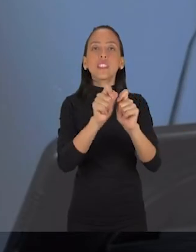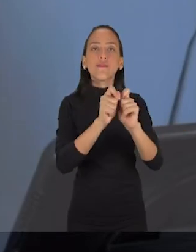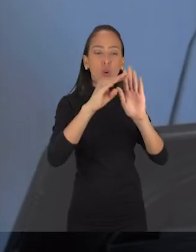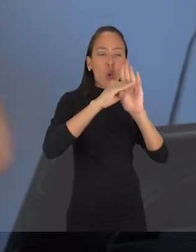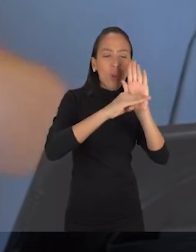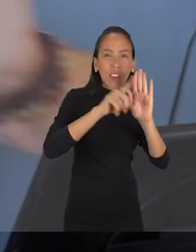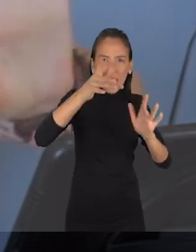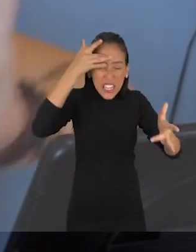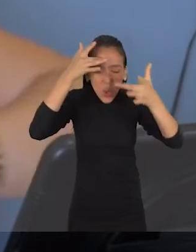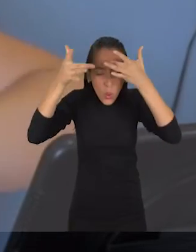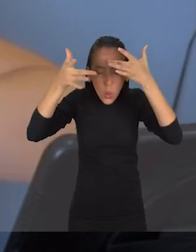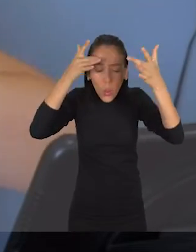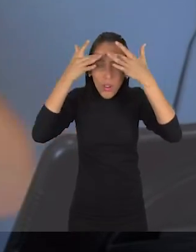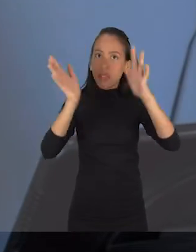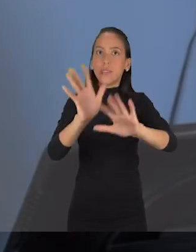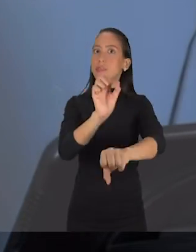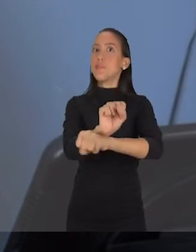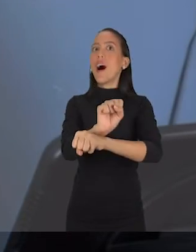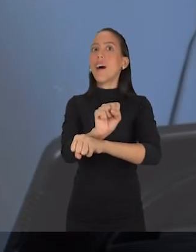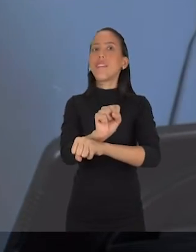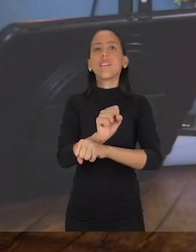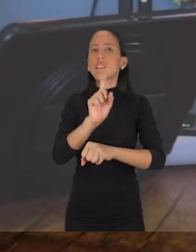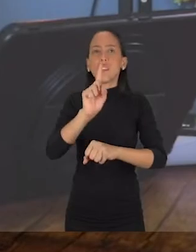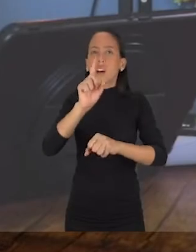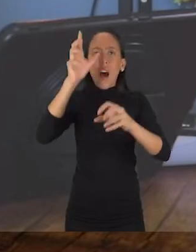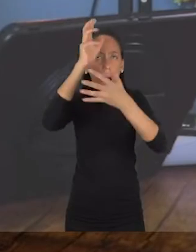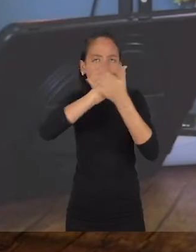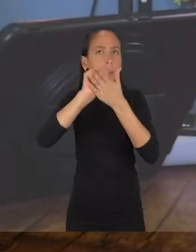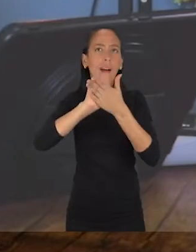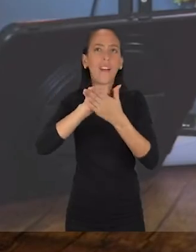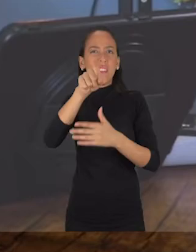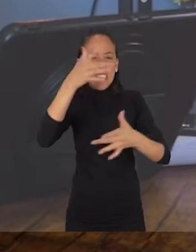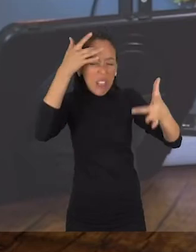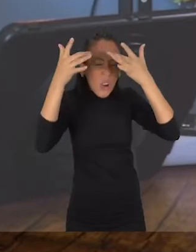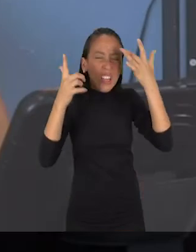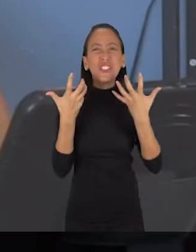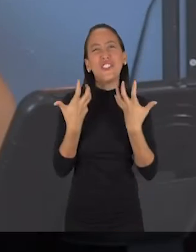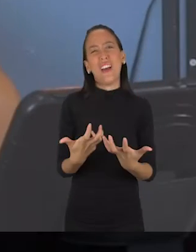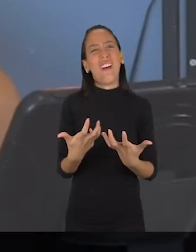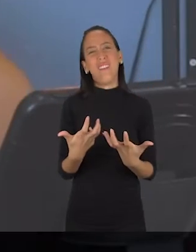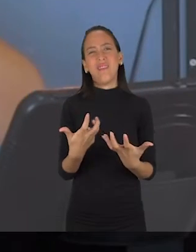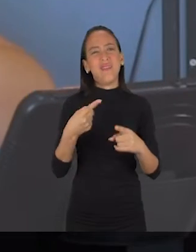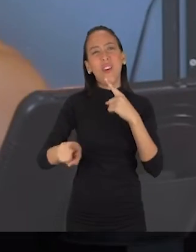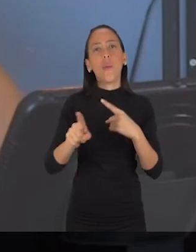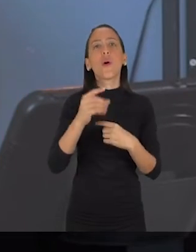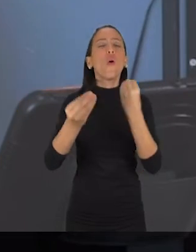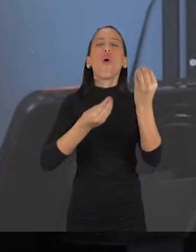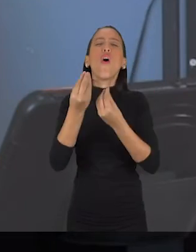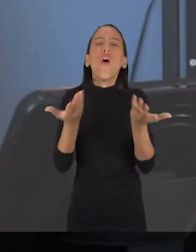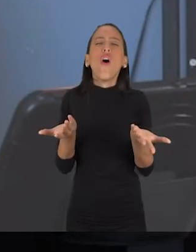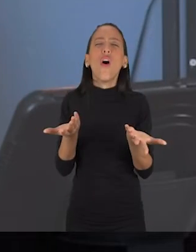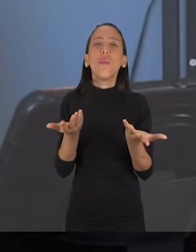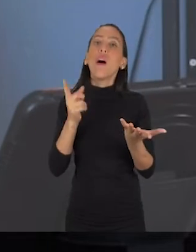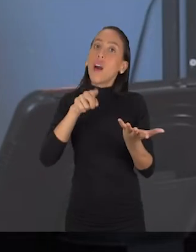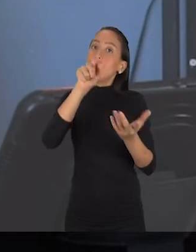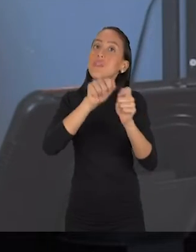para. Já desdecora tudo, porque texto decorado é chato. Não é assim que funciona. Como que você vai fazer? Você vai tentar entender